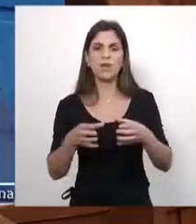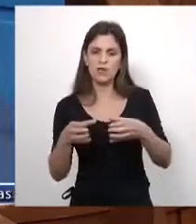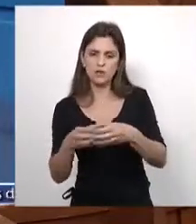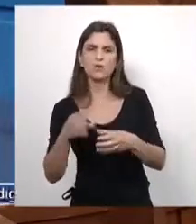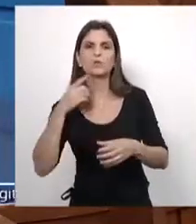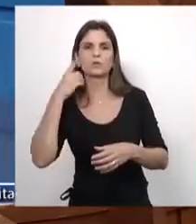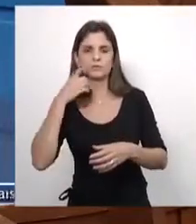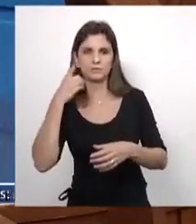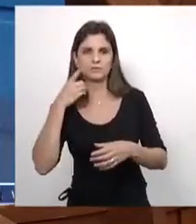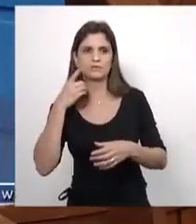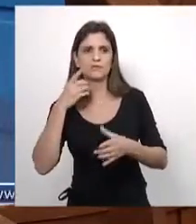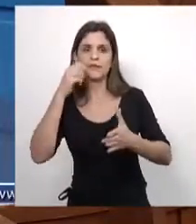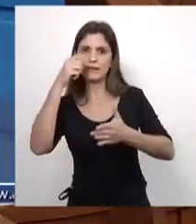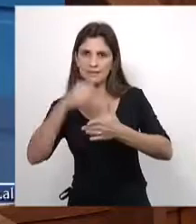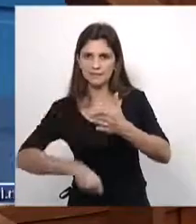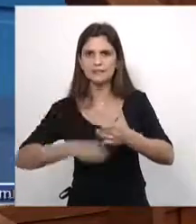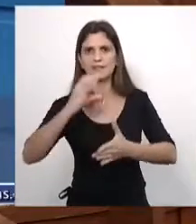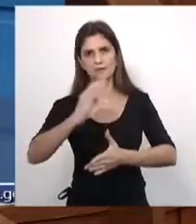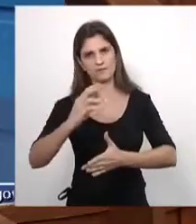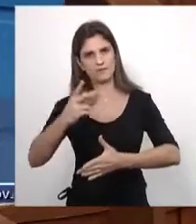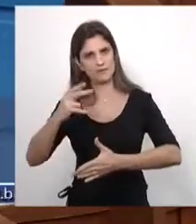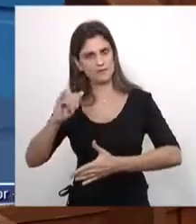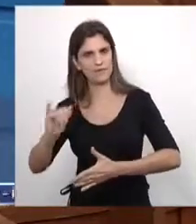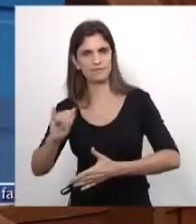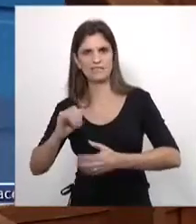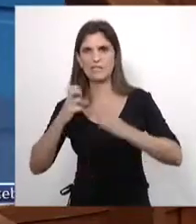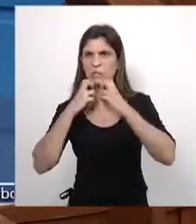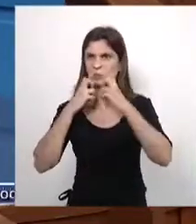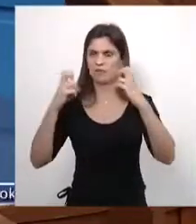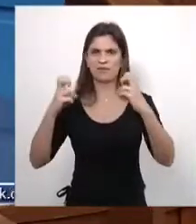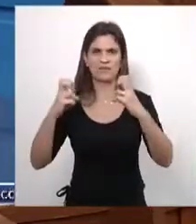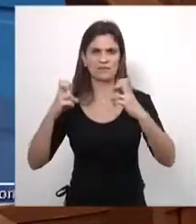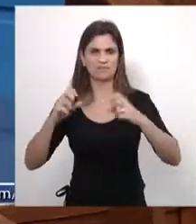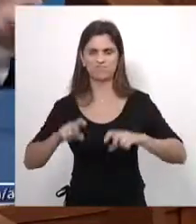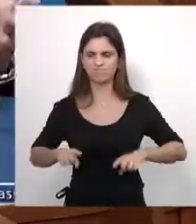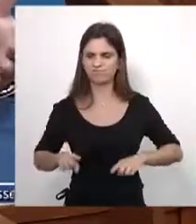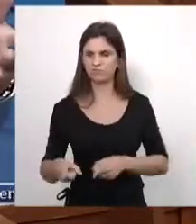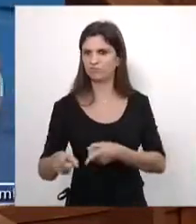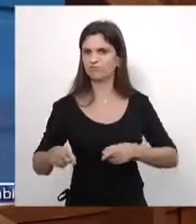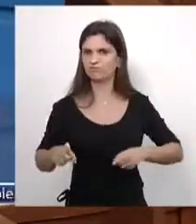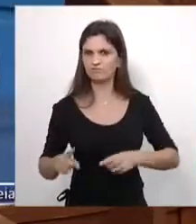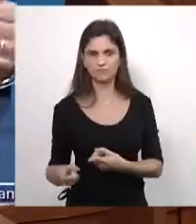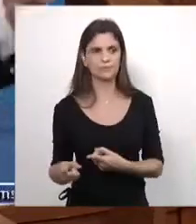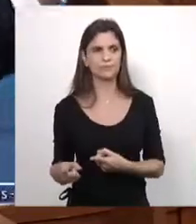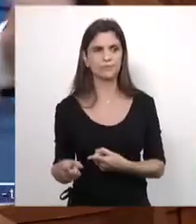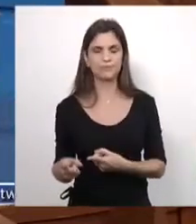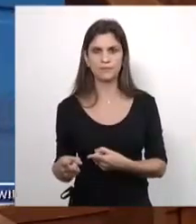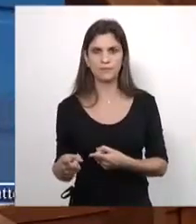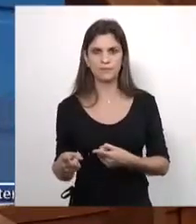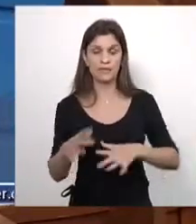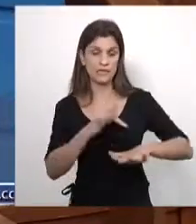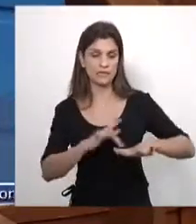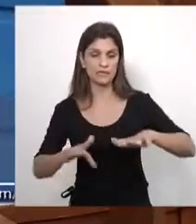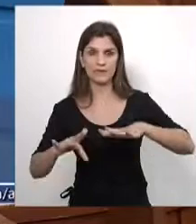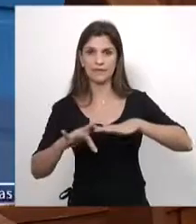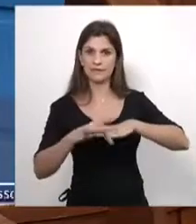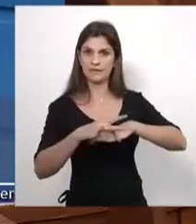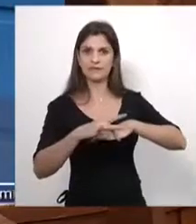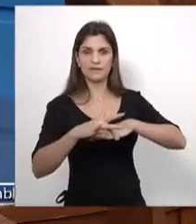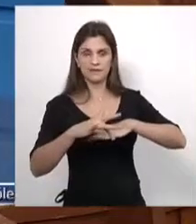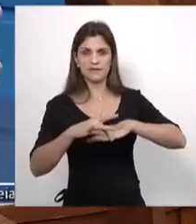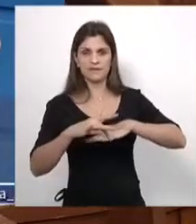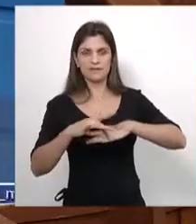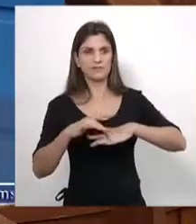assinar uma CPI. Agora, no grito, na pressão e dizer que através da rede social não vamos ser pressionados,